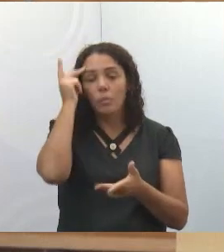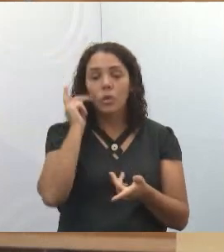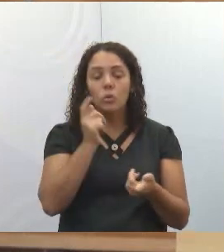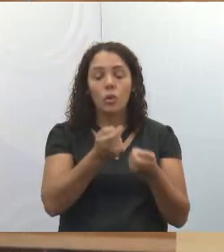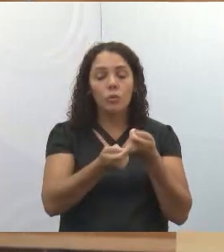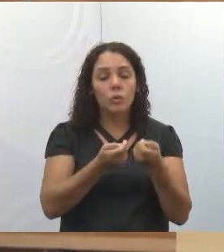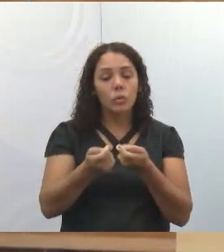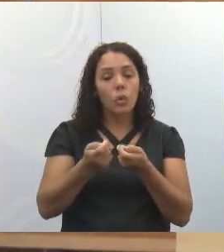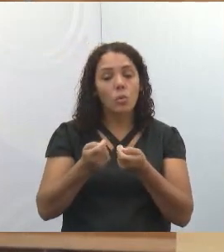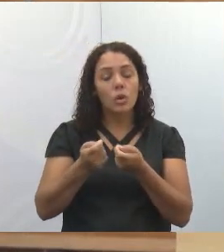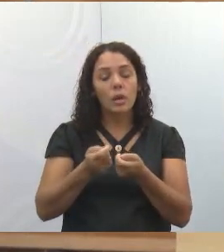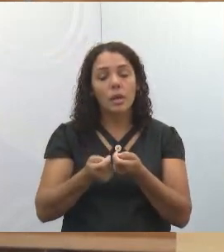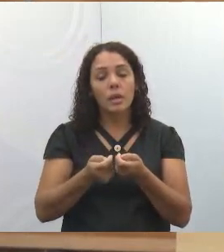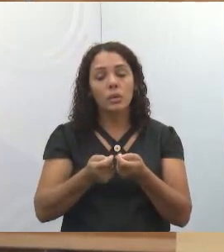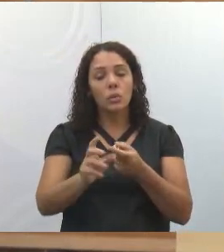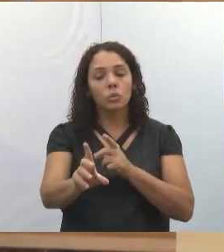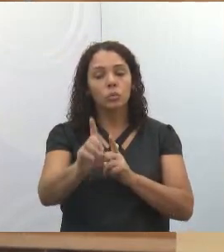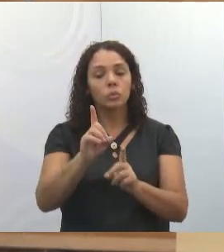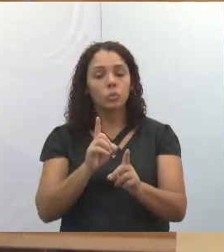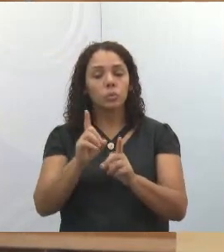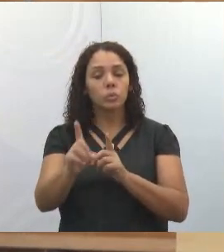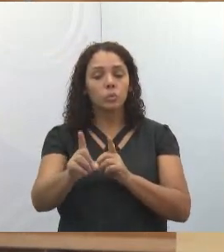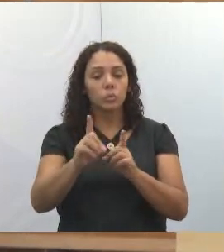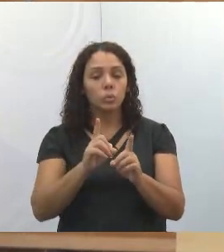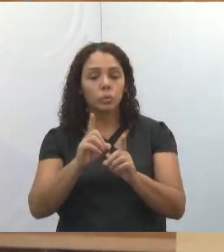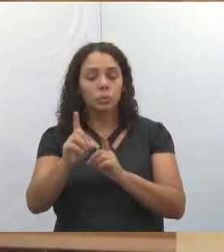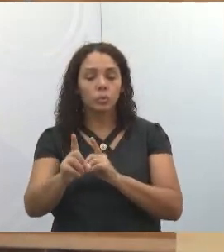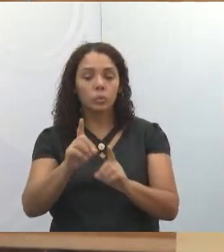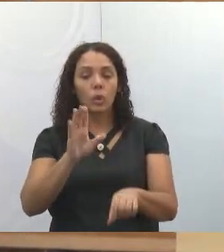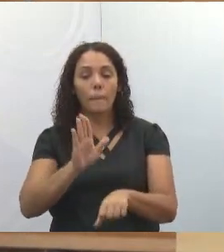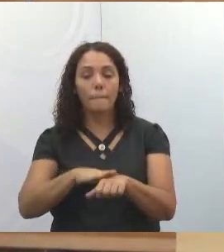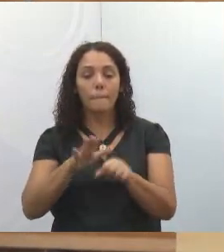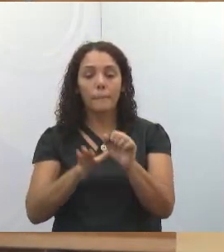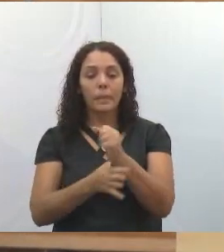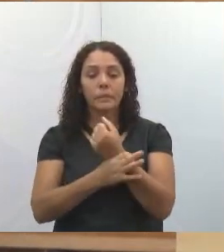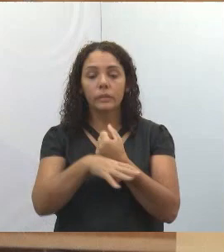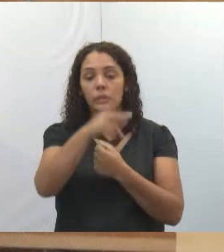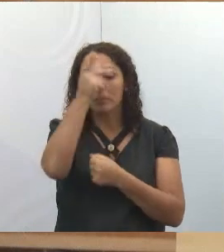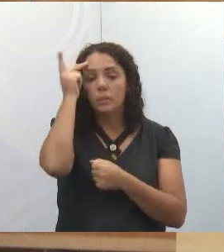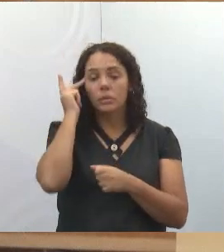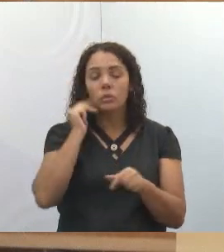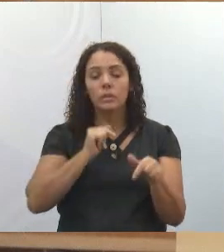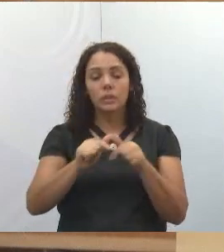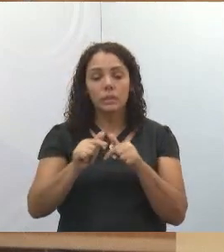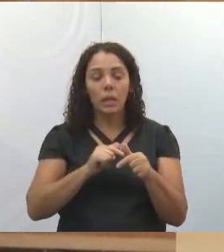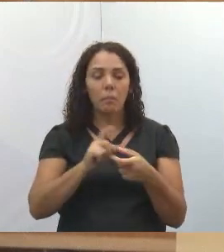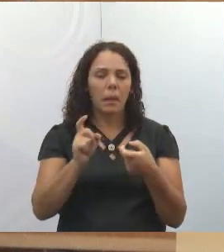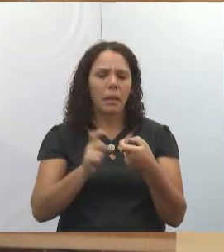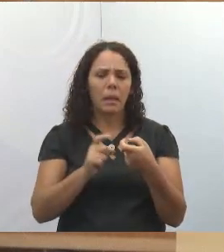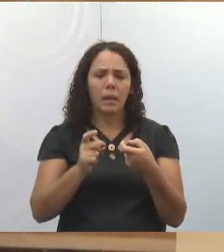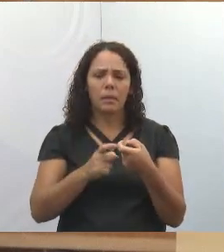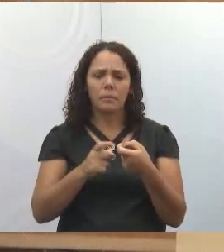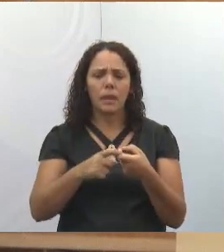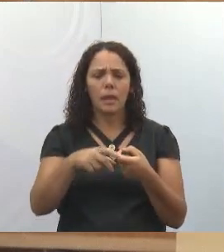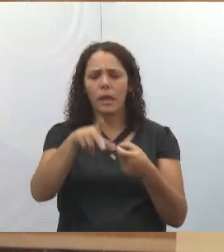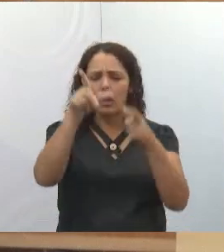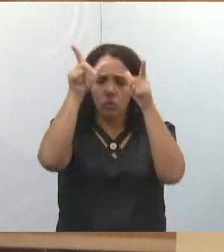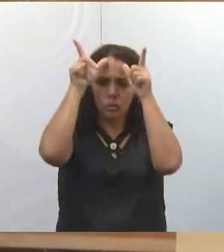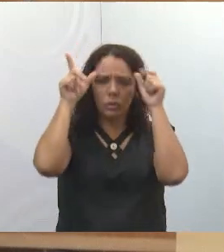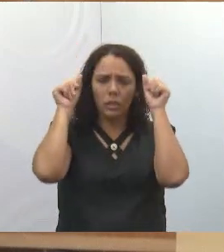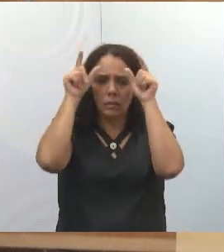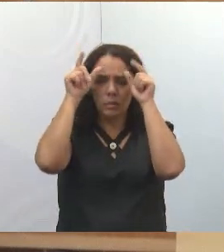controlar esse acesso de entrada das pessoas para dar mais segurança aos servidores, enfermeiros, médicos, dentistas,